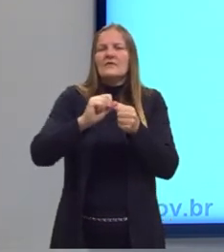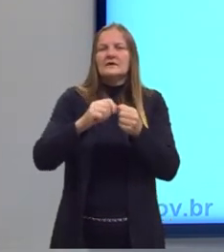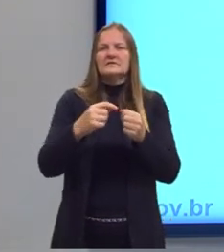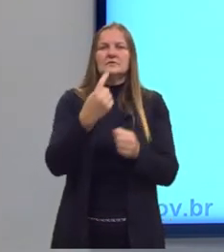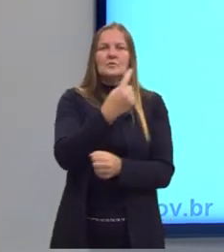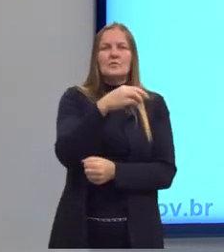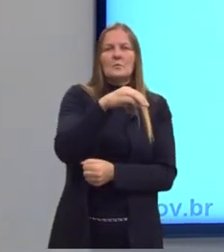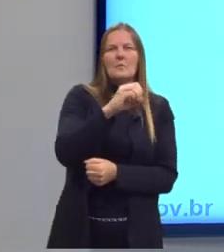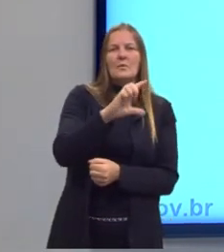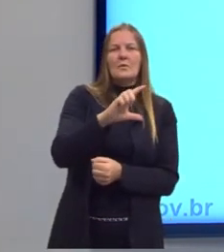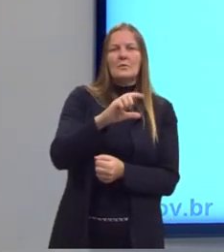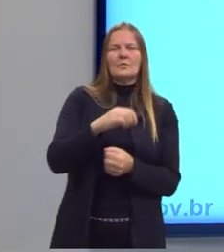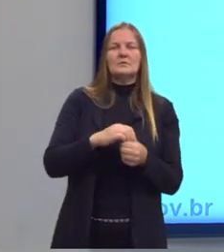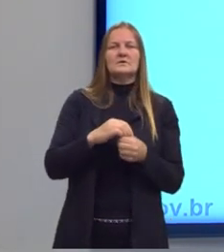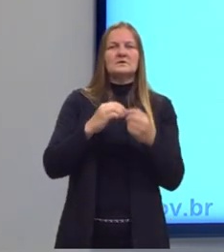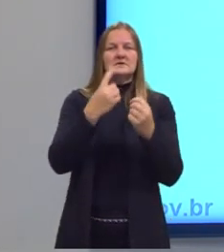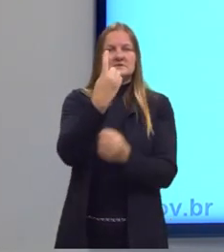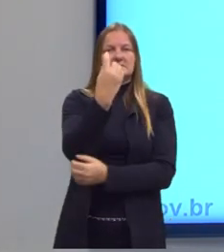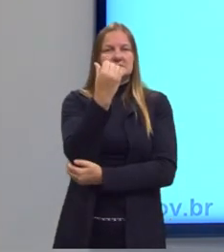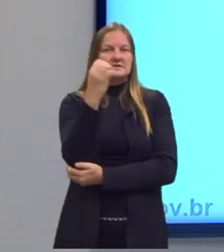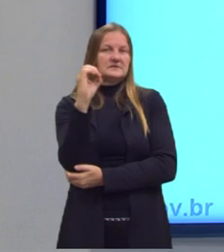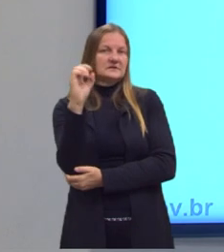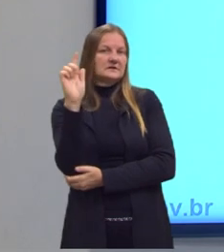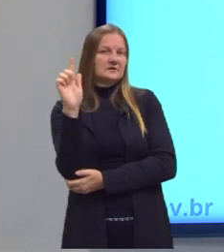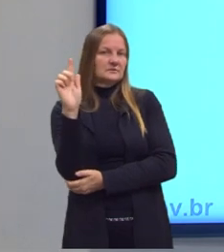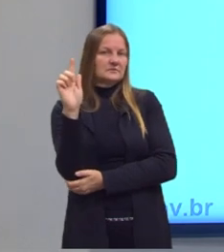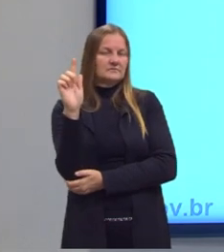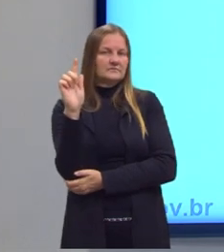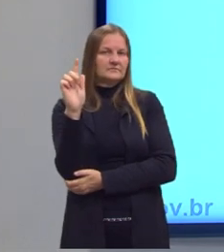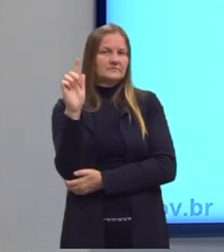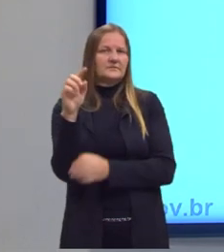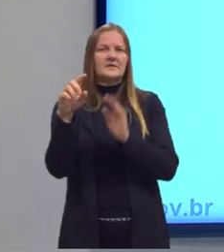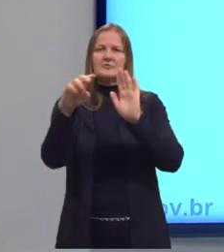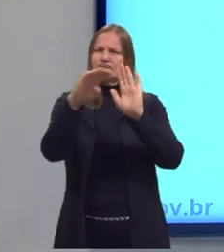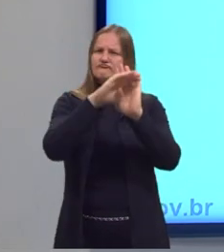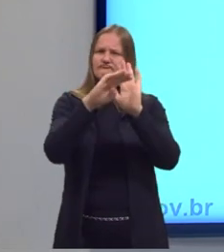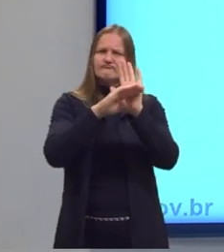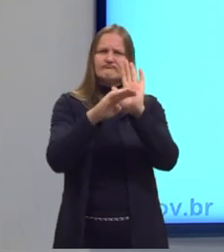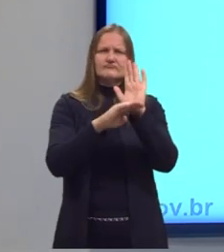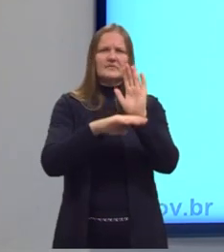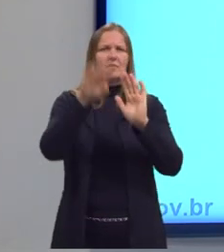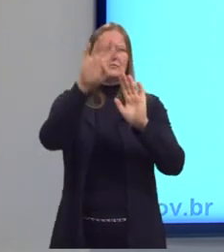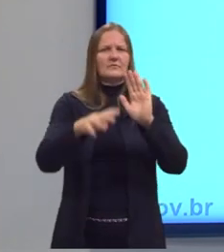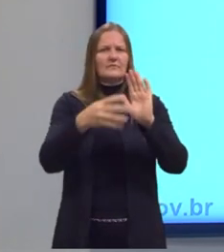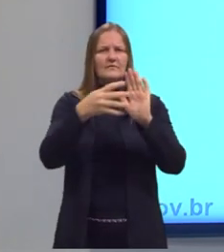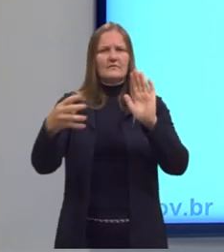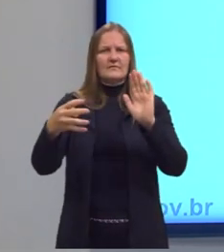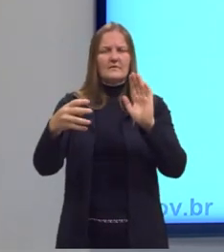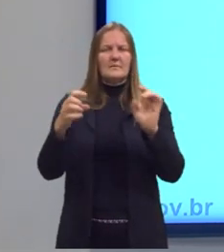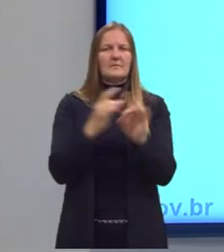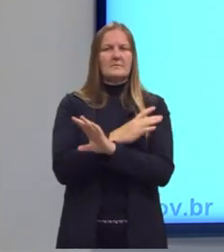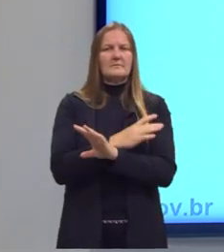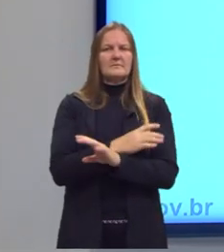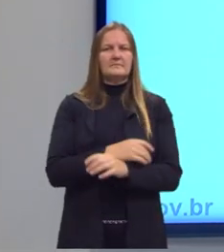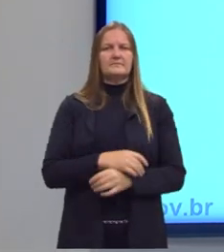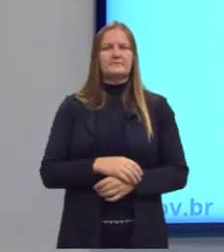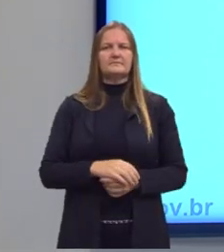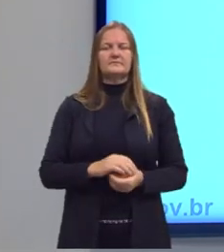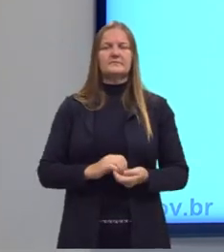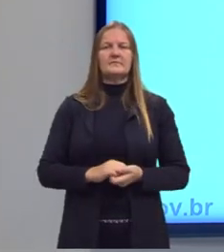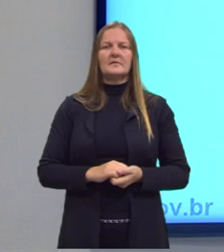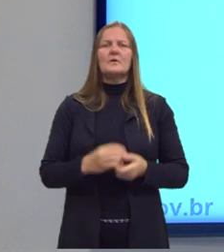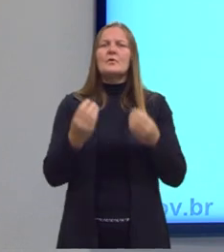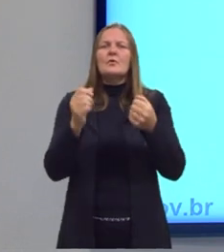1 mol de óxido, ele tem 160 gramas. Isso é um valor tabelado, é um valor dado. em 2 mols de ferro, eu tenho 56.